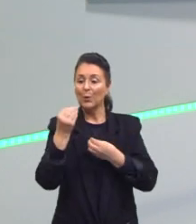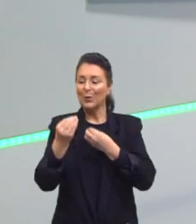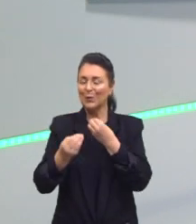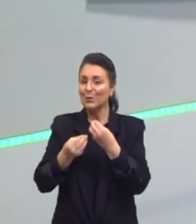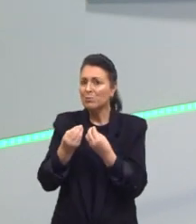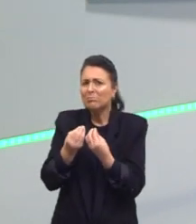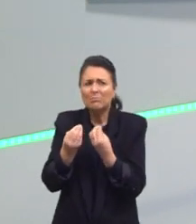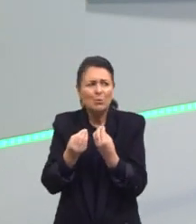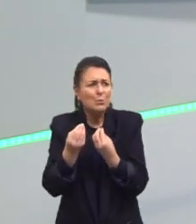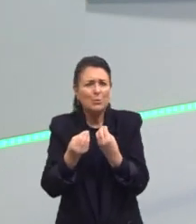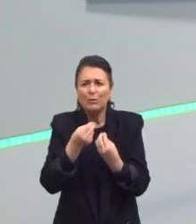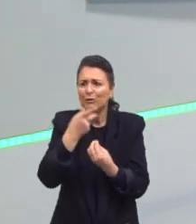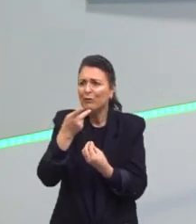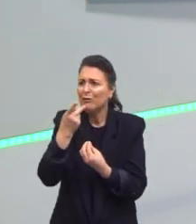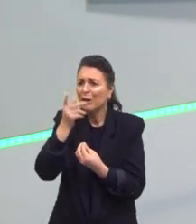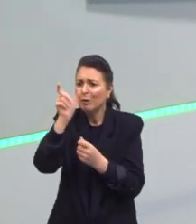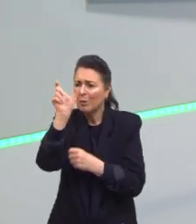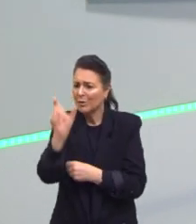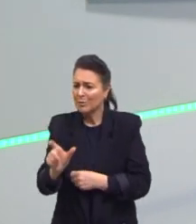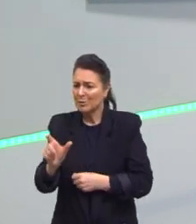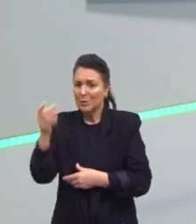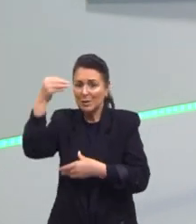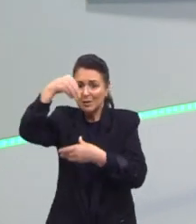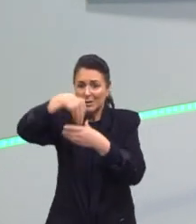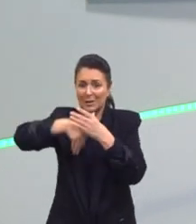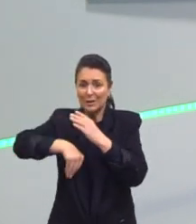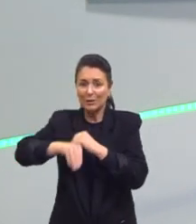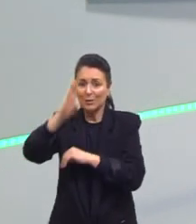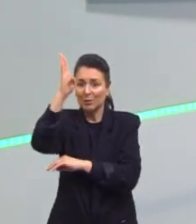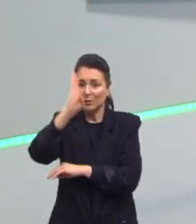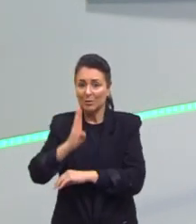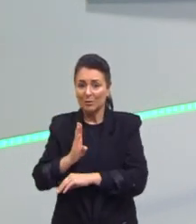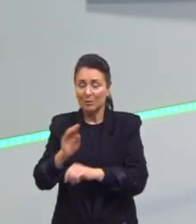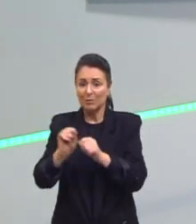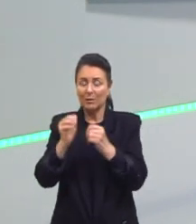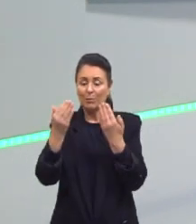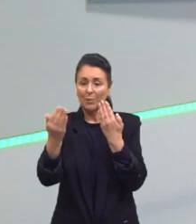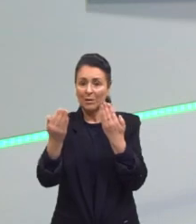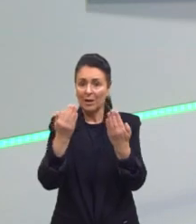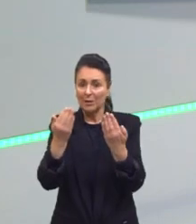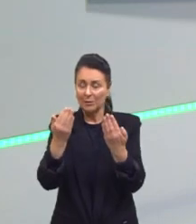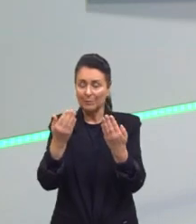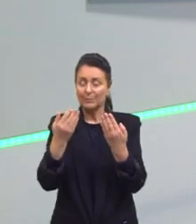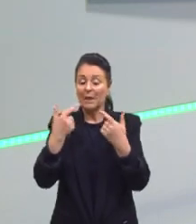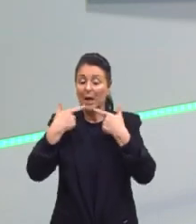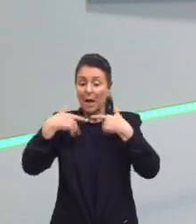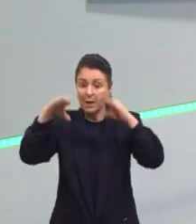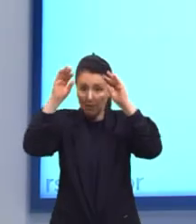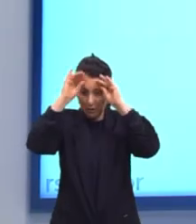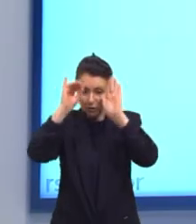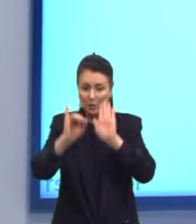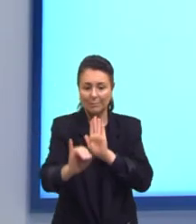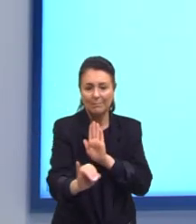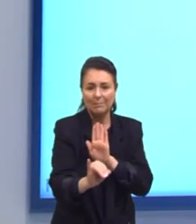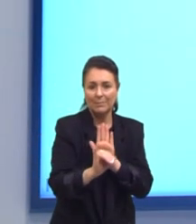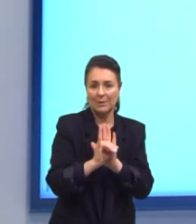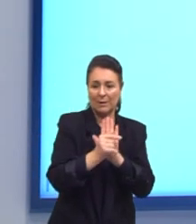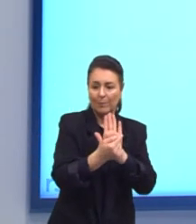brasileiros Que exatamente Para fazer essa análise De como a linguagem Ela nos identifica